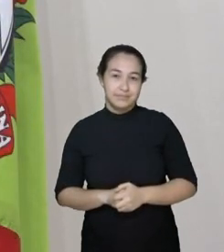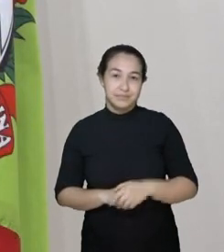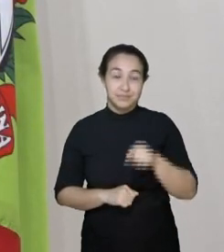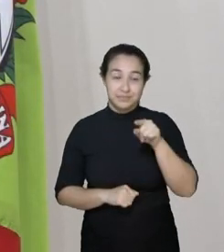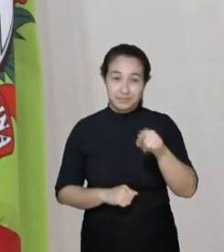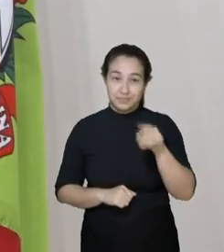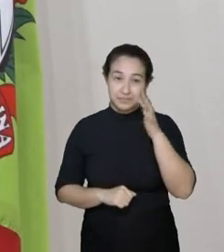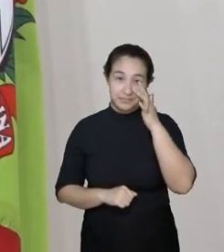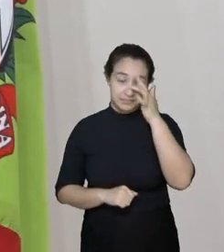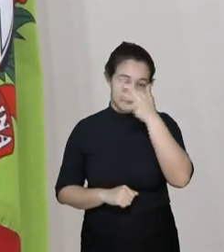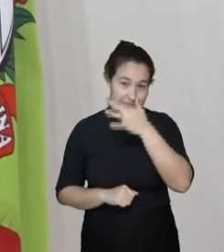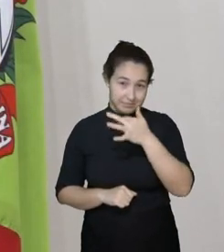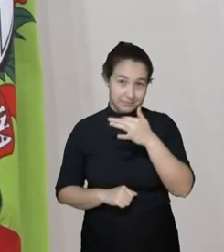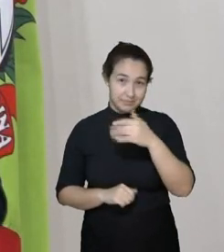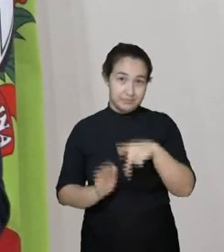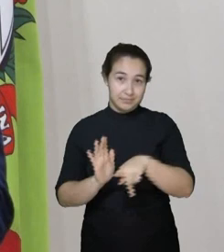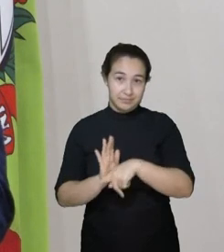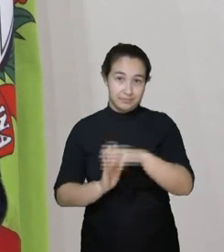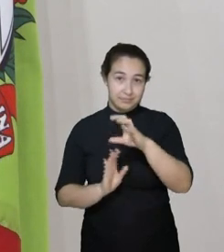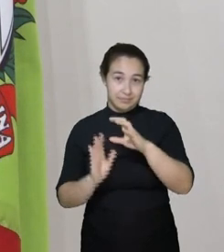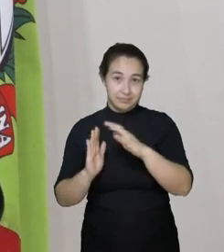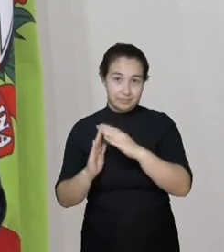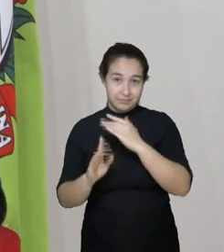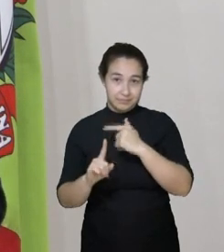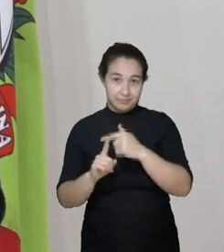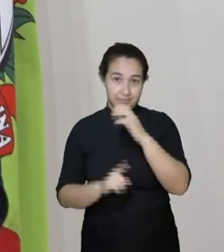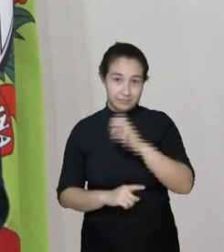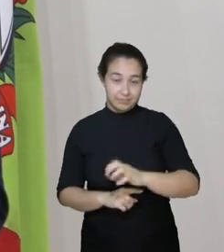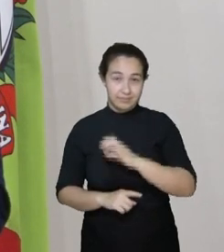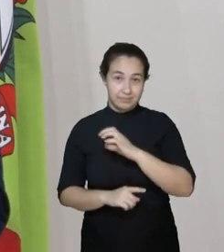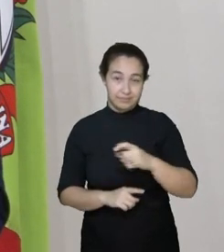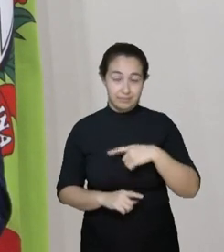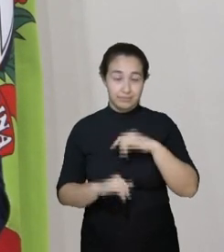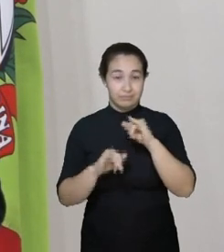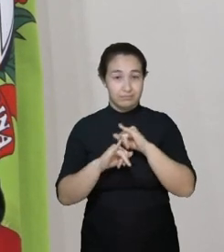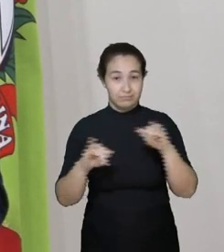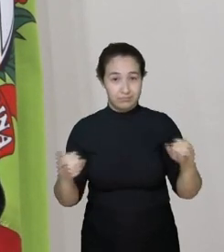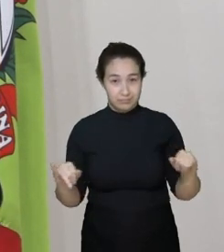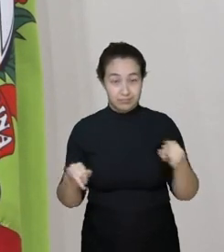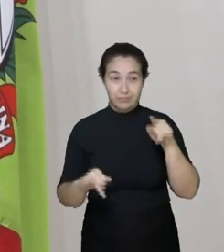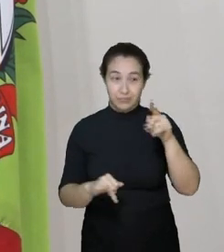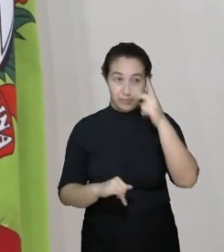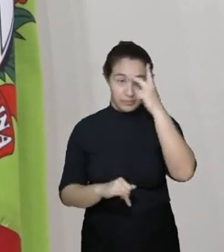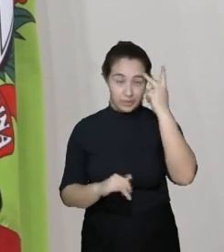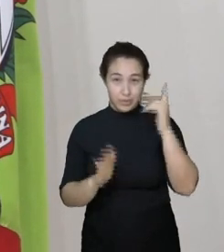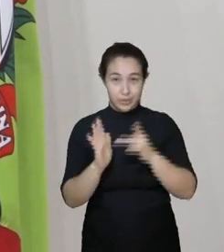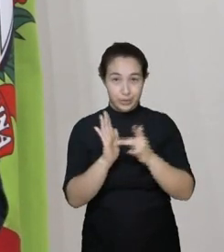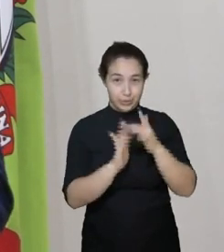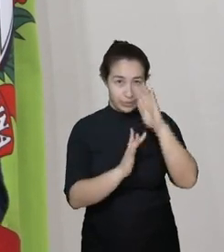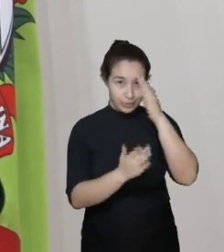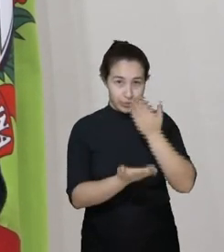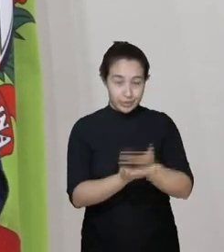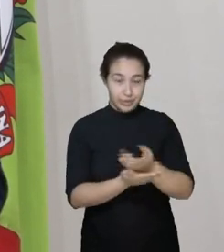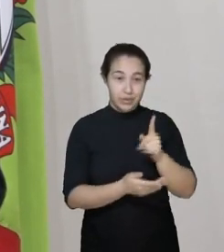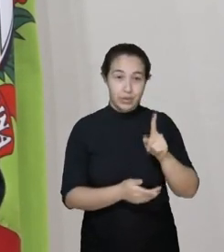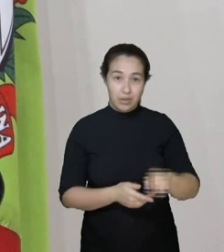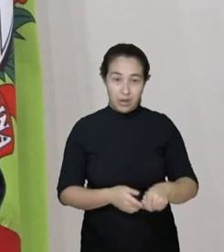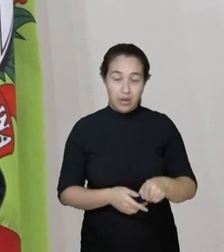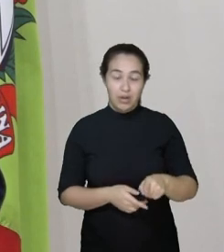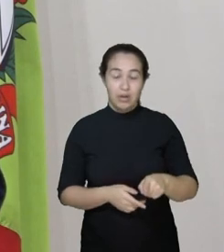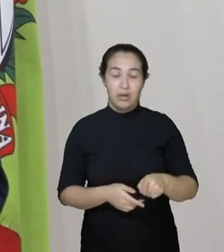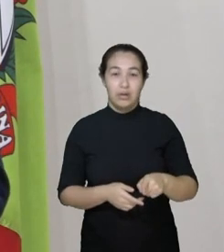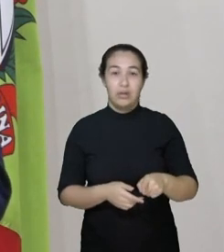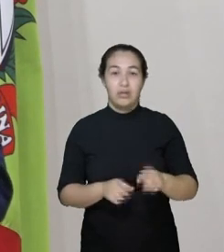católicas. Eu digo, o cristão sempre foi a favor dos pobres.